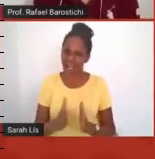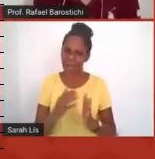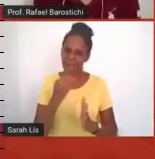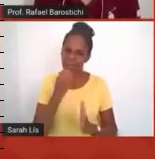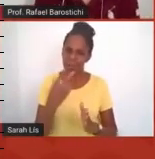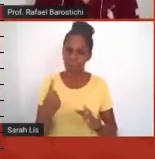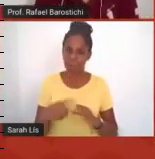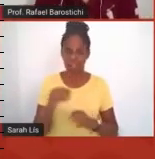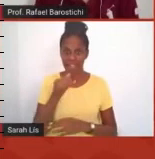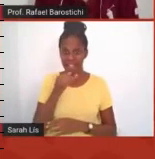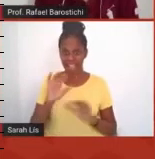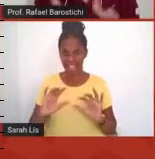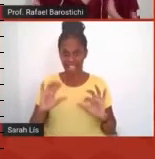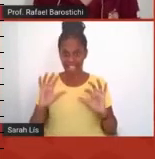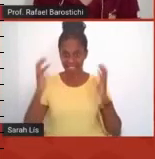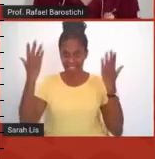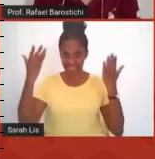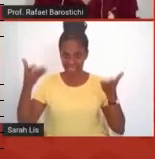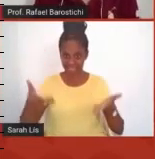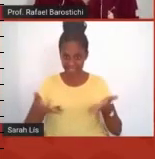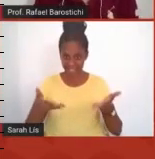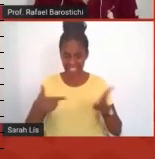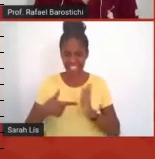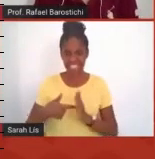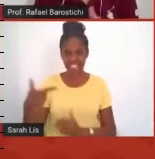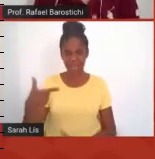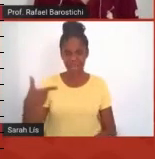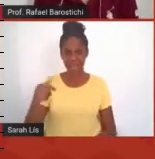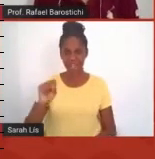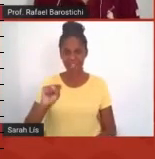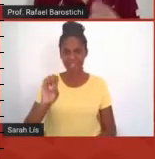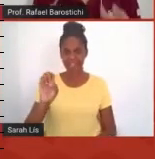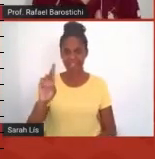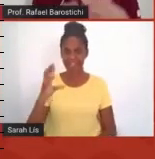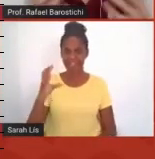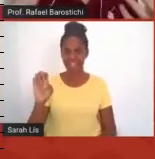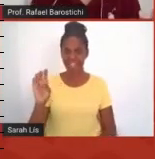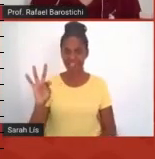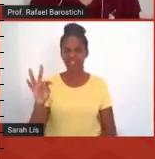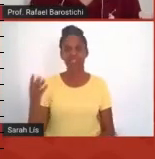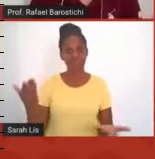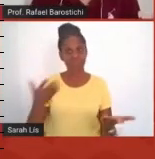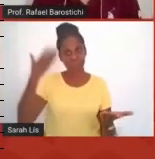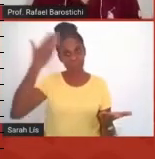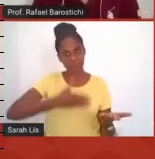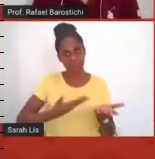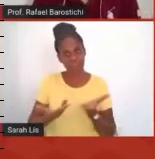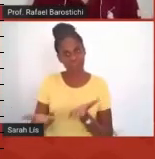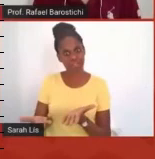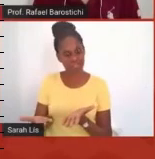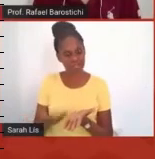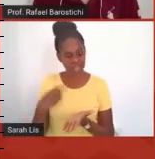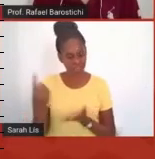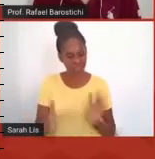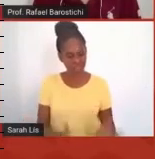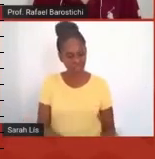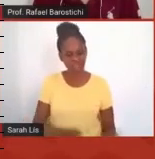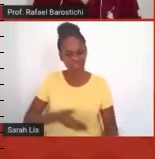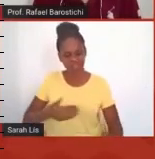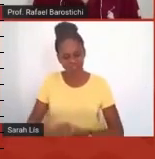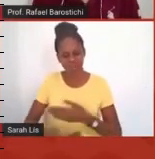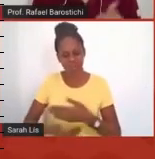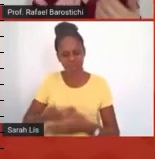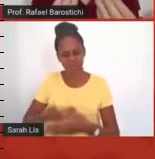evento já a sua segunda edição é uma prova disso de que estamos evoluindo estamos dando passos na direção de